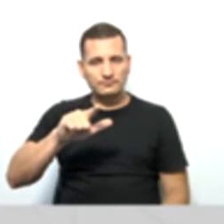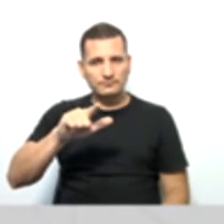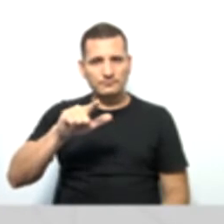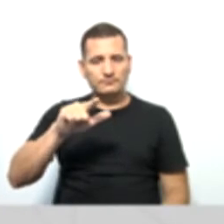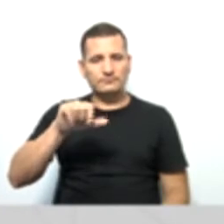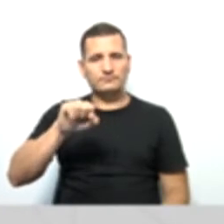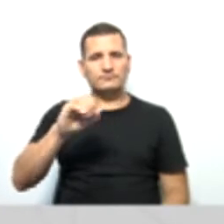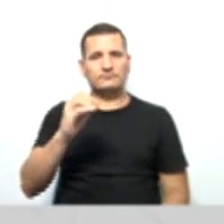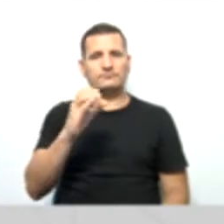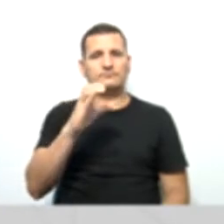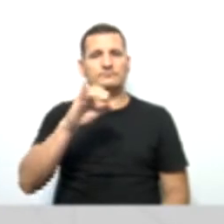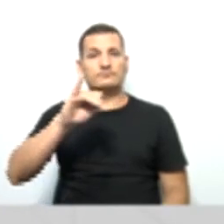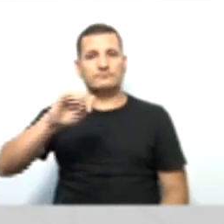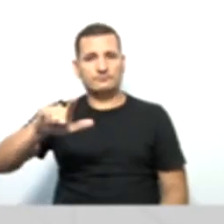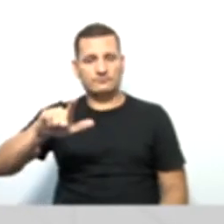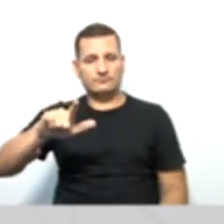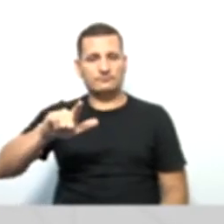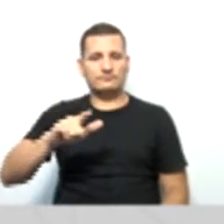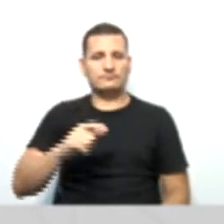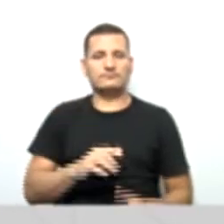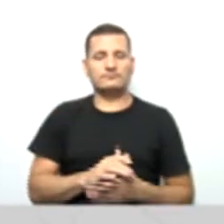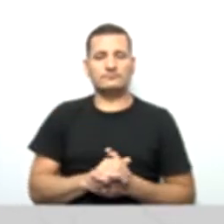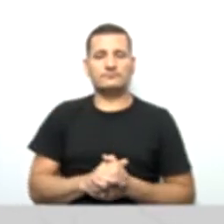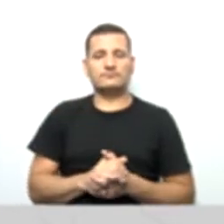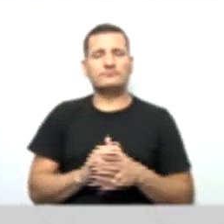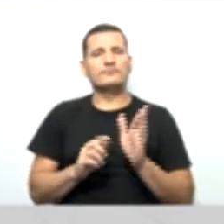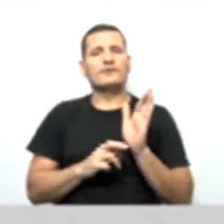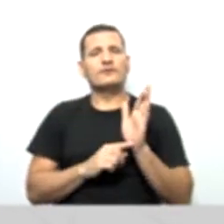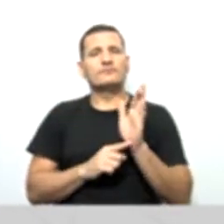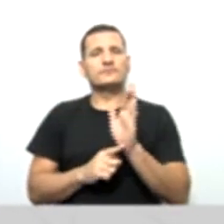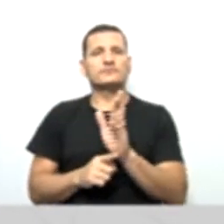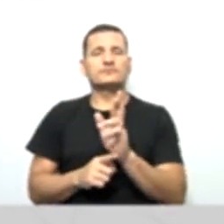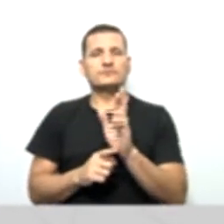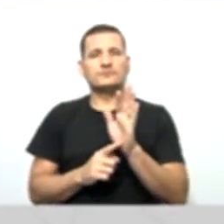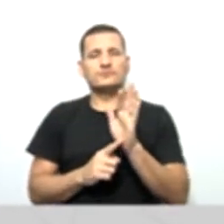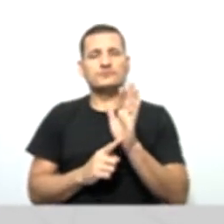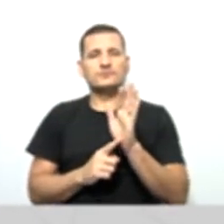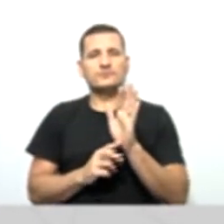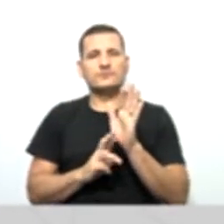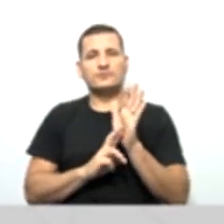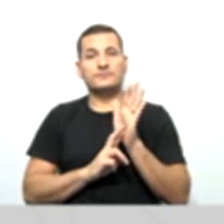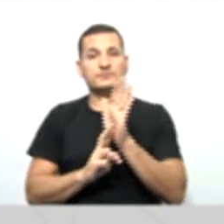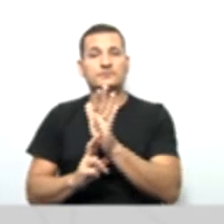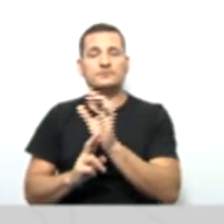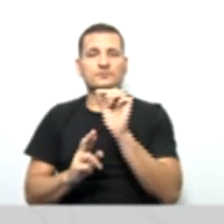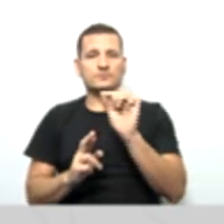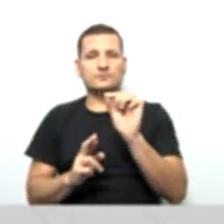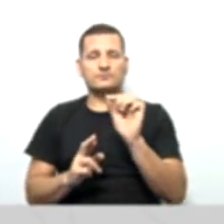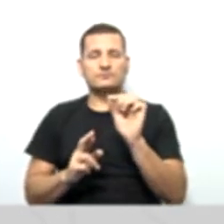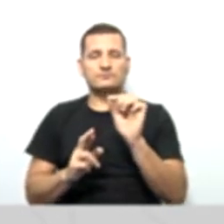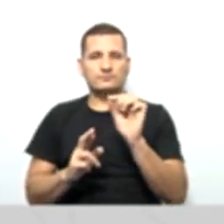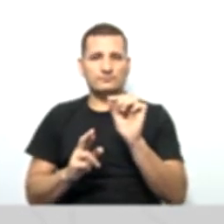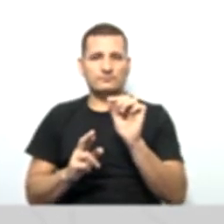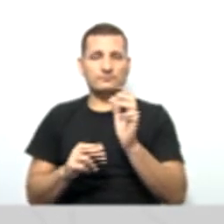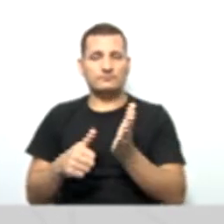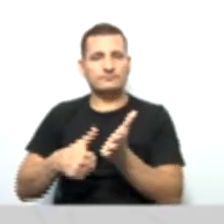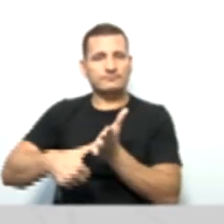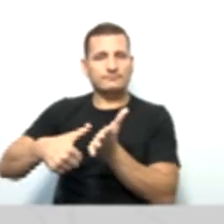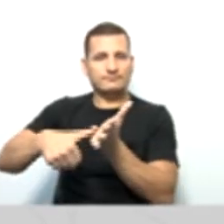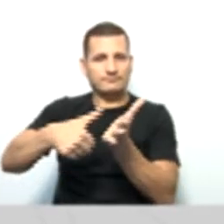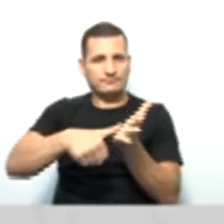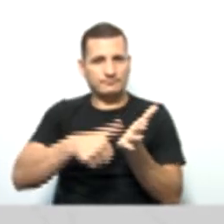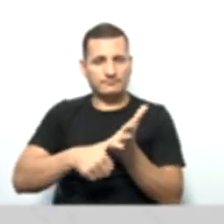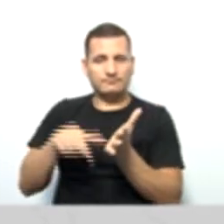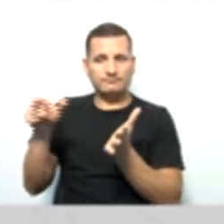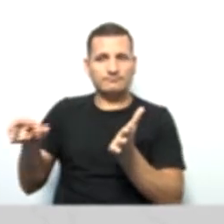O capital social representa o valor das cotas parte integralizadas pelos cooperados, né? Nós